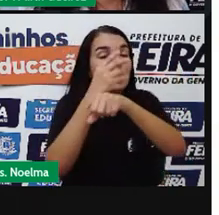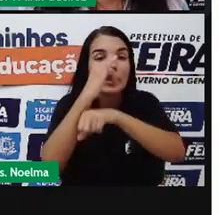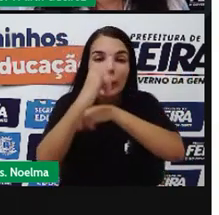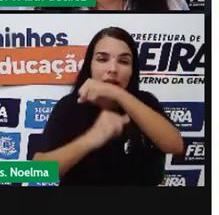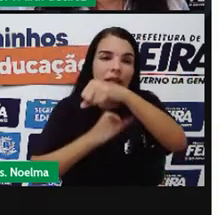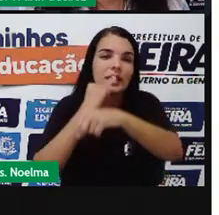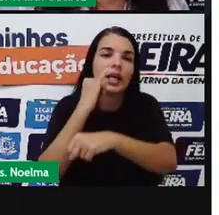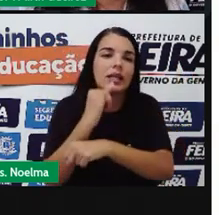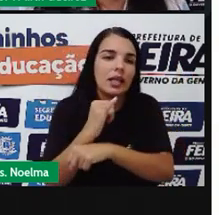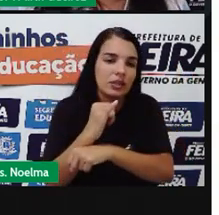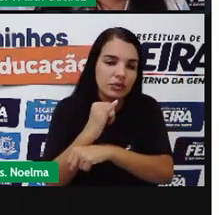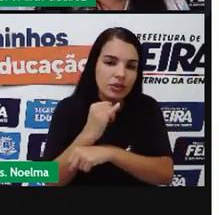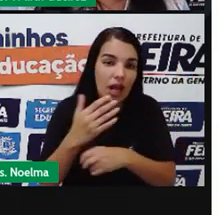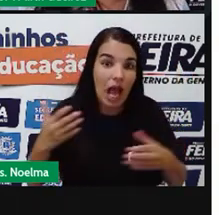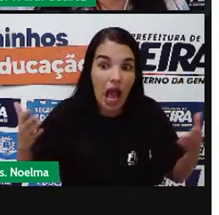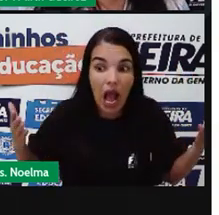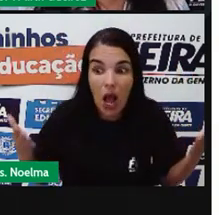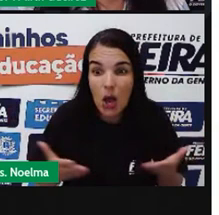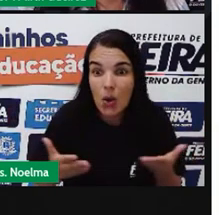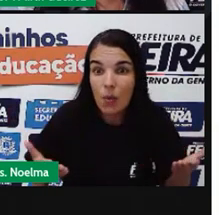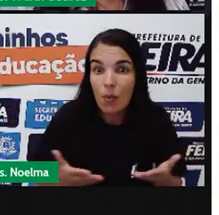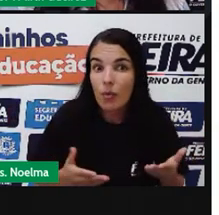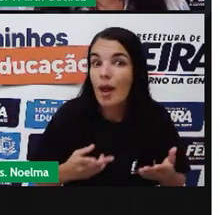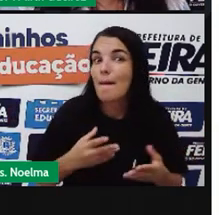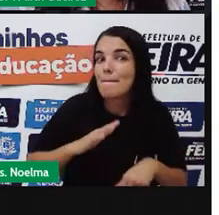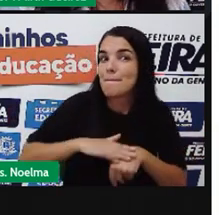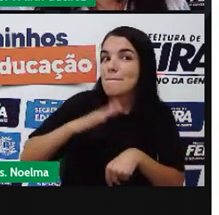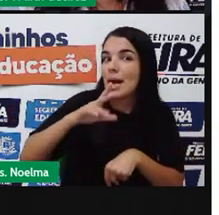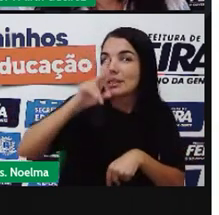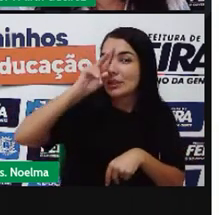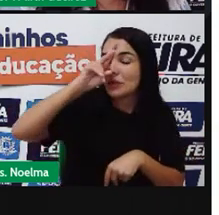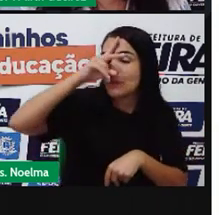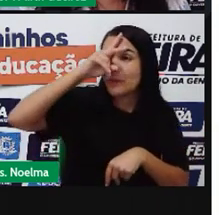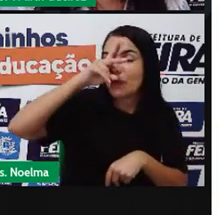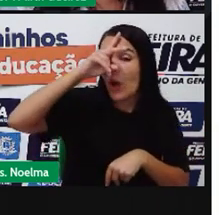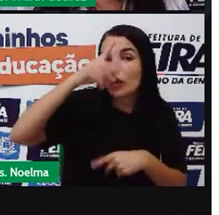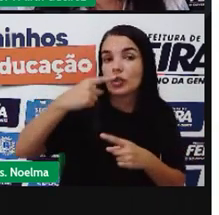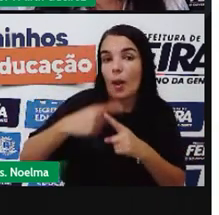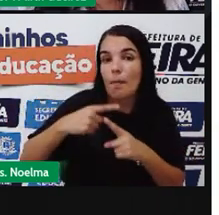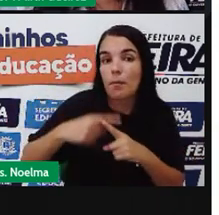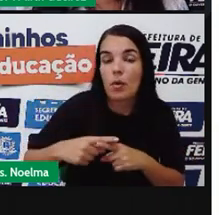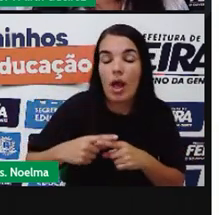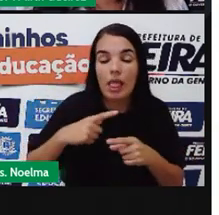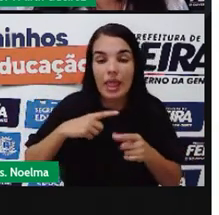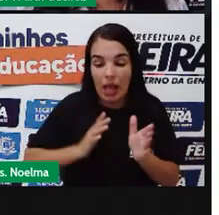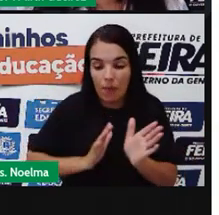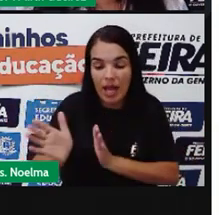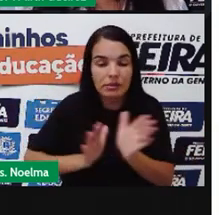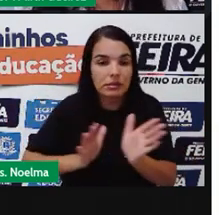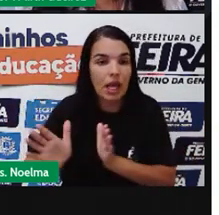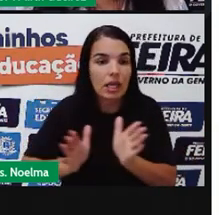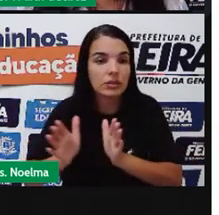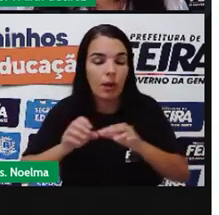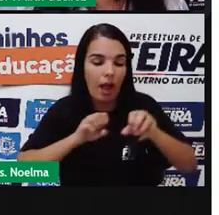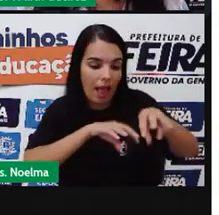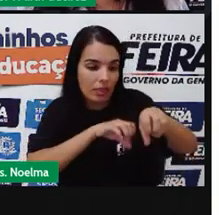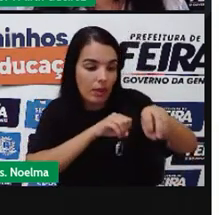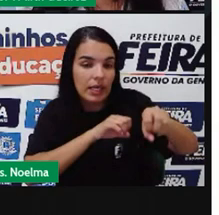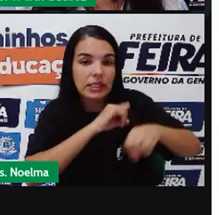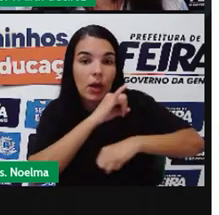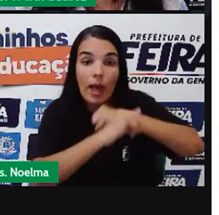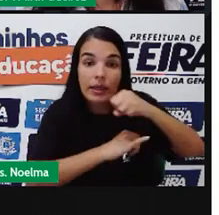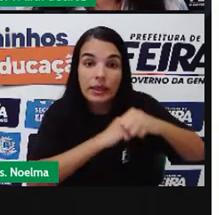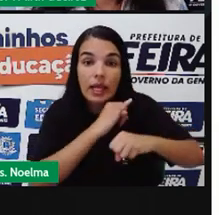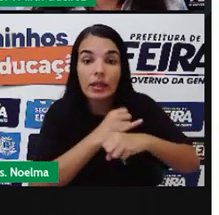Mais fortemente Presente Essa questão Principalmente Em relação Ao acesso A educação Por meio Da